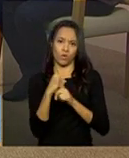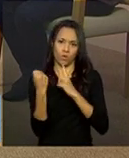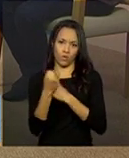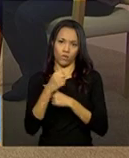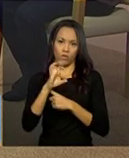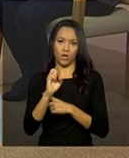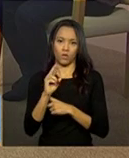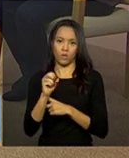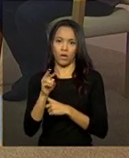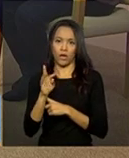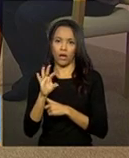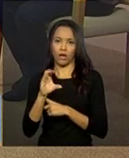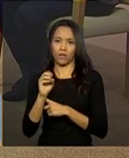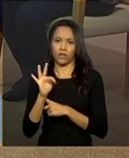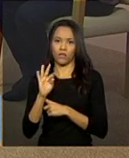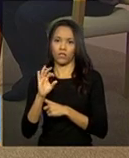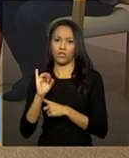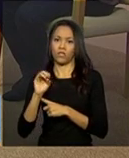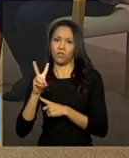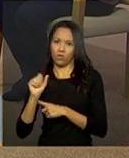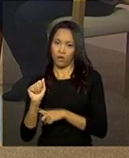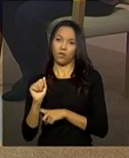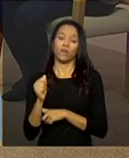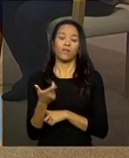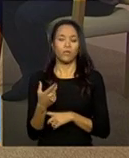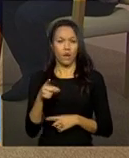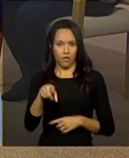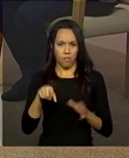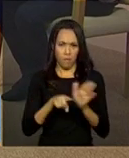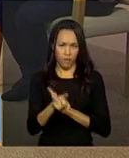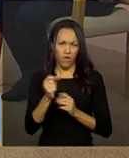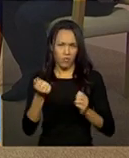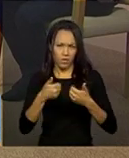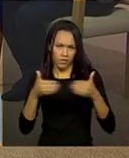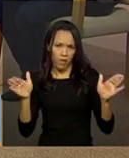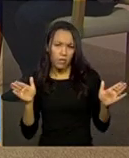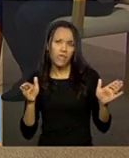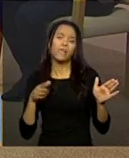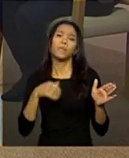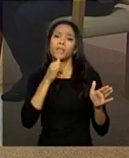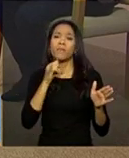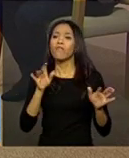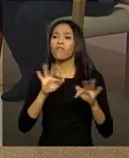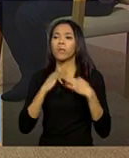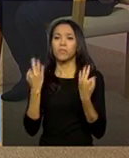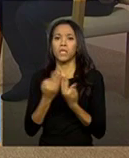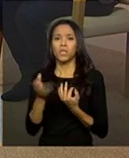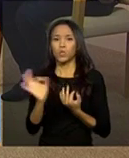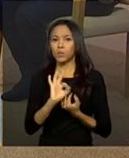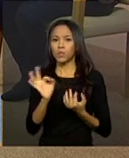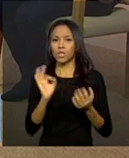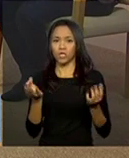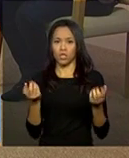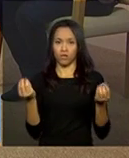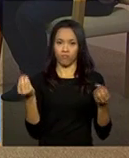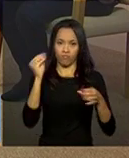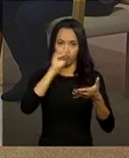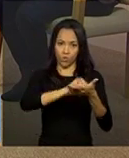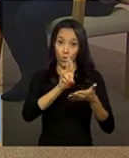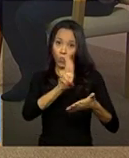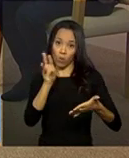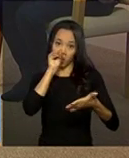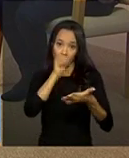possível abrir um prontuário eletrônico para famílias que não estejam no Cadastro Único dos Programas